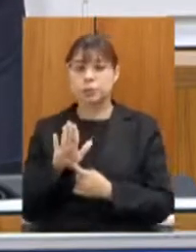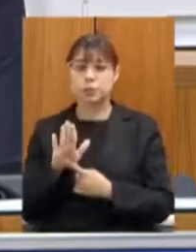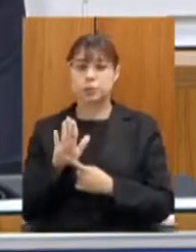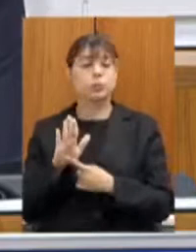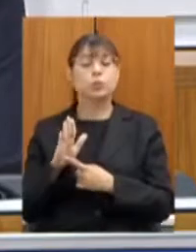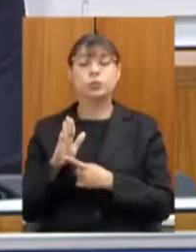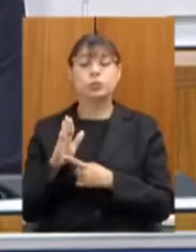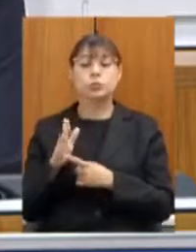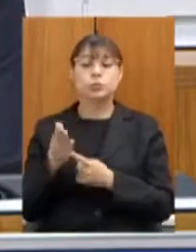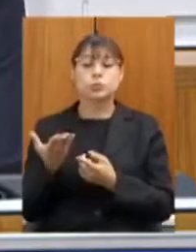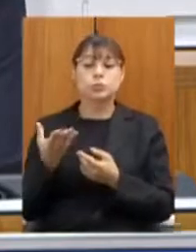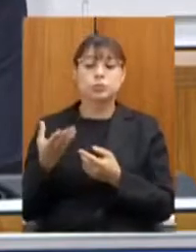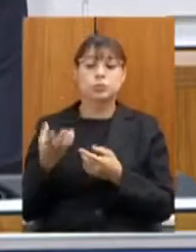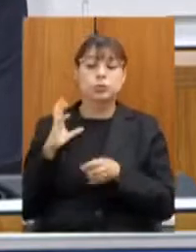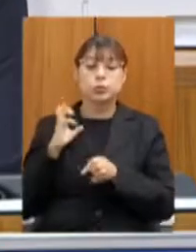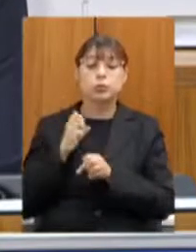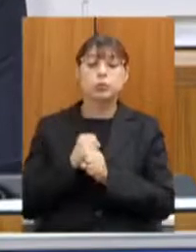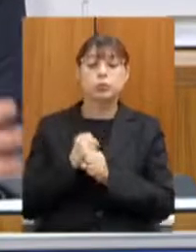prejuízo que elas estão